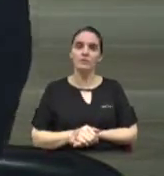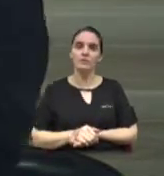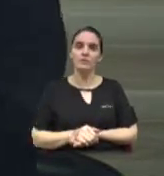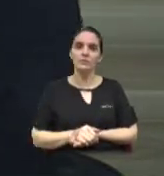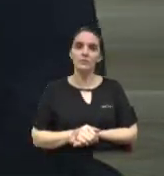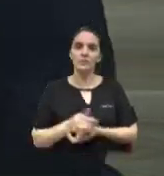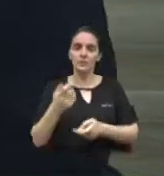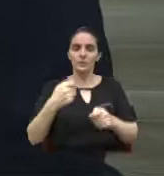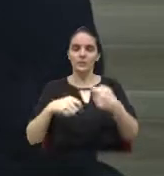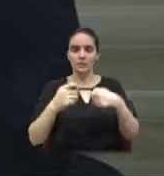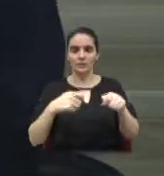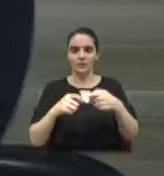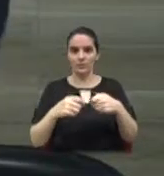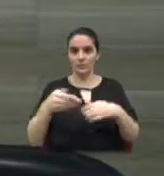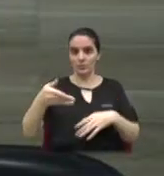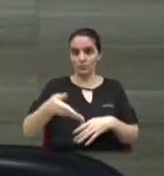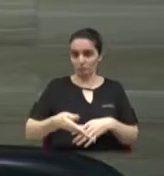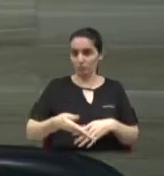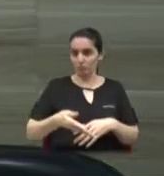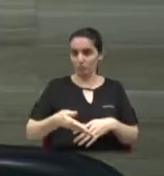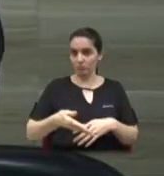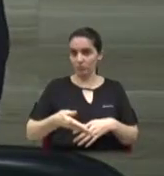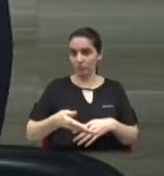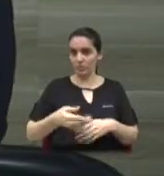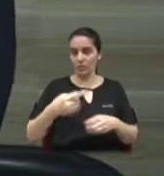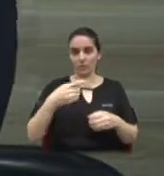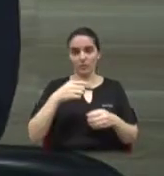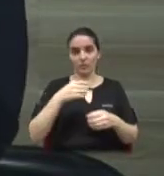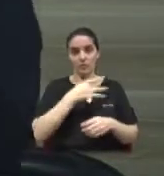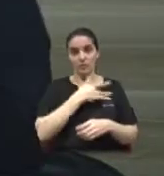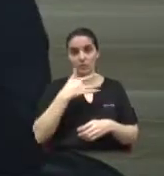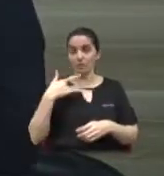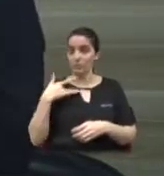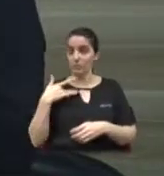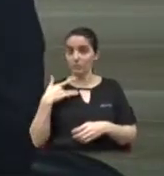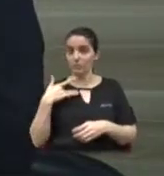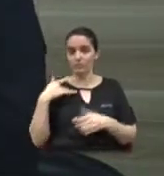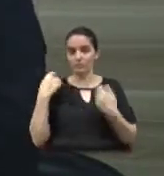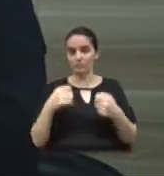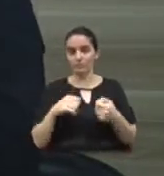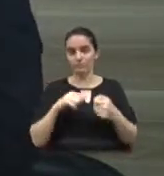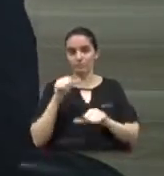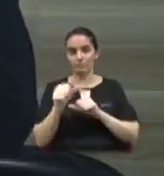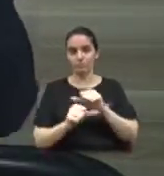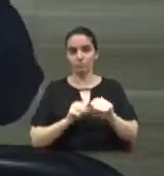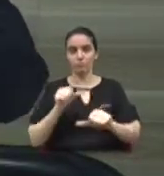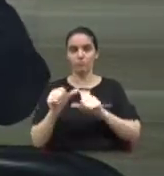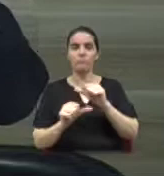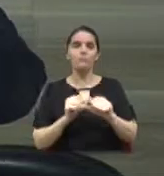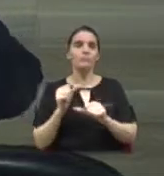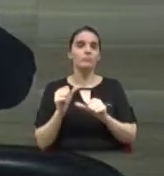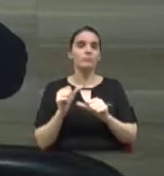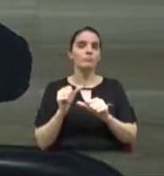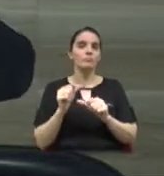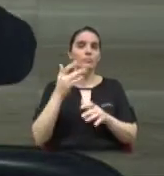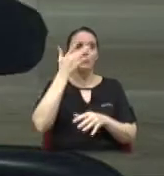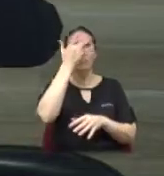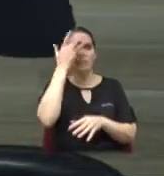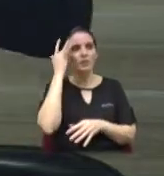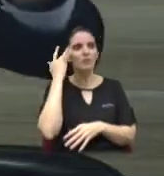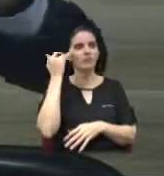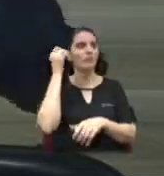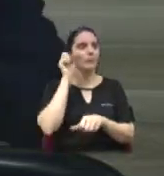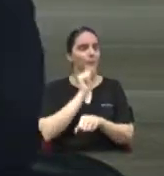gestão, vereadora, o modelo de gestão dentro da saúde, ao meu ver, precisa mudar. As pessoas aguardando